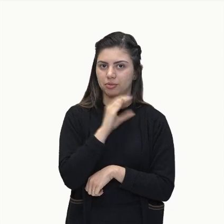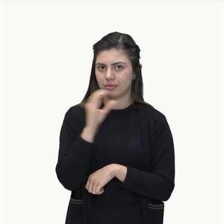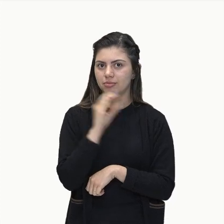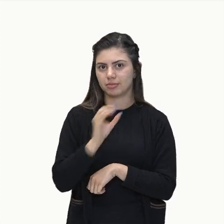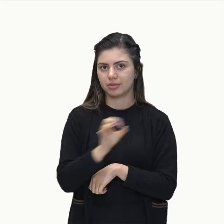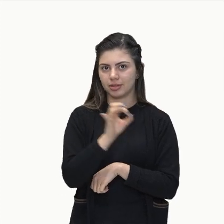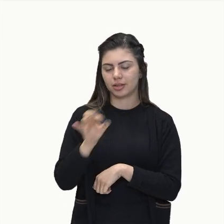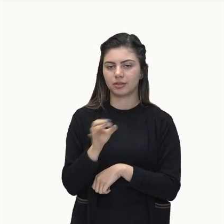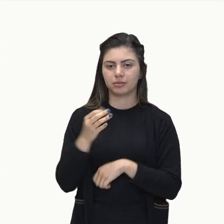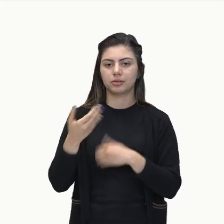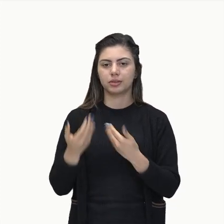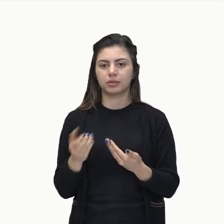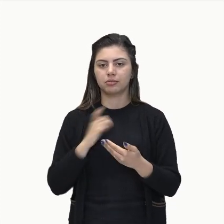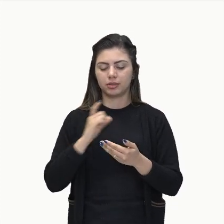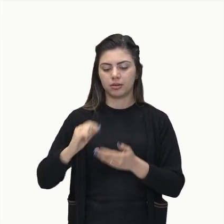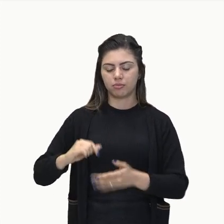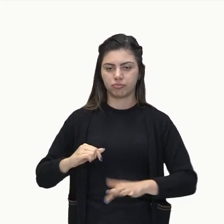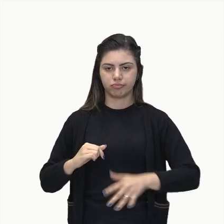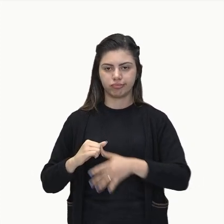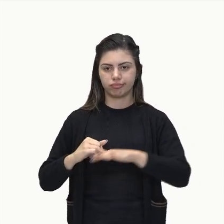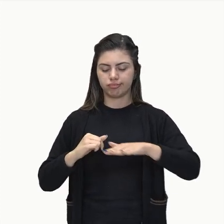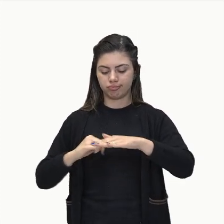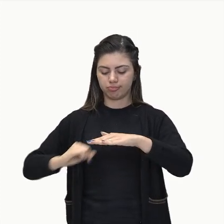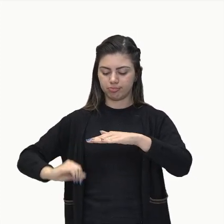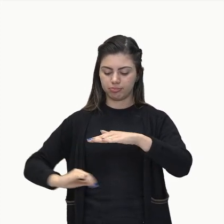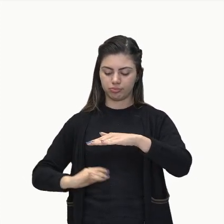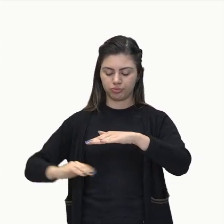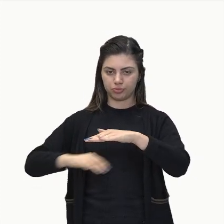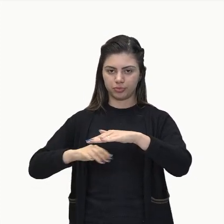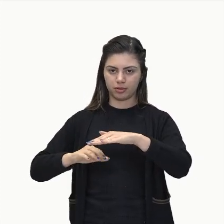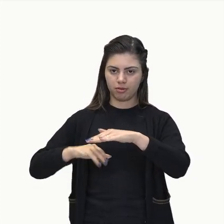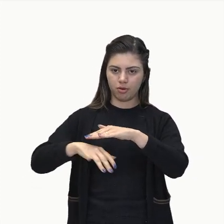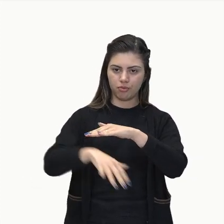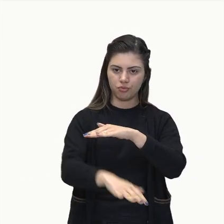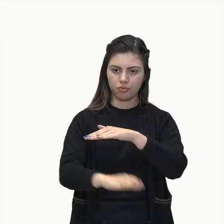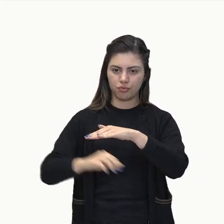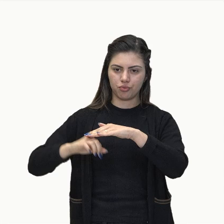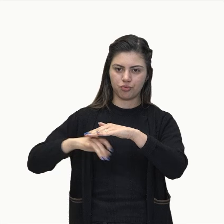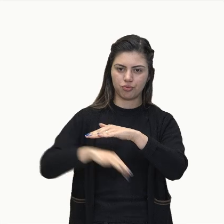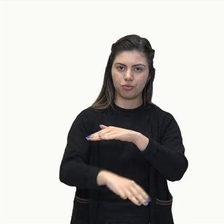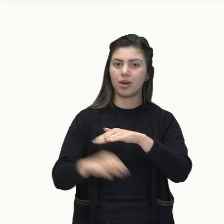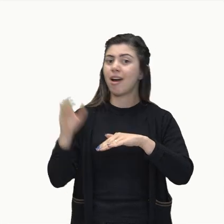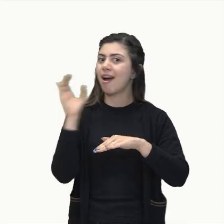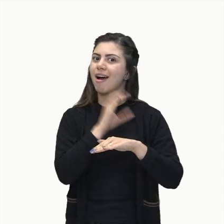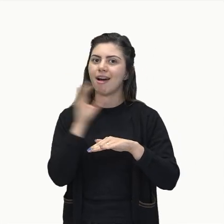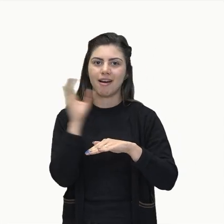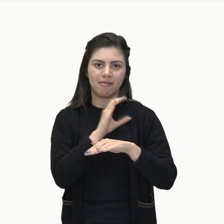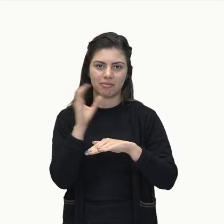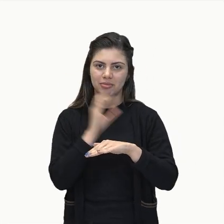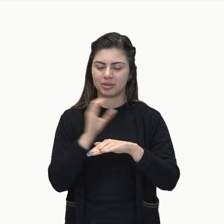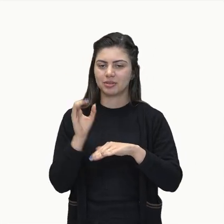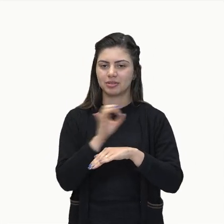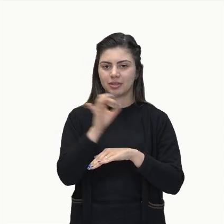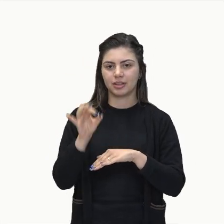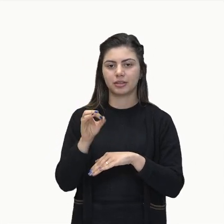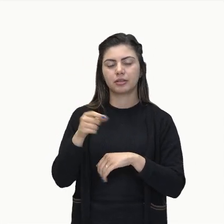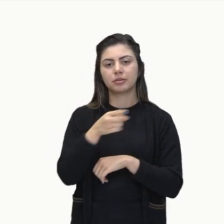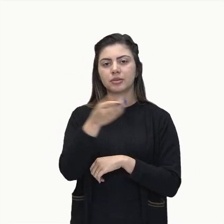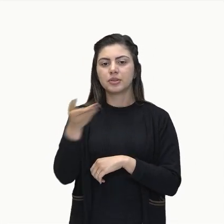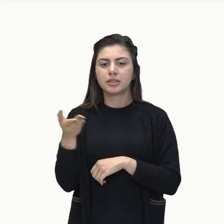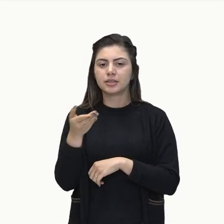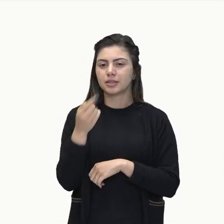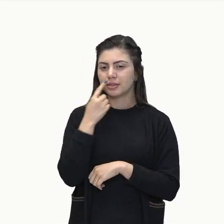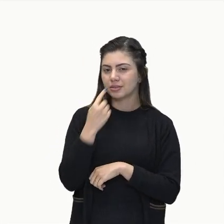pessoal? E é exatamente isso que vai acontecer com essa água aqui. Ela vai começar a ganhar velocidade, tá, gente? Não se enganem pela